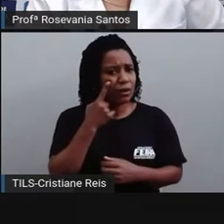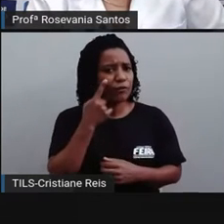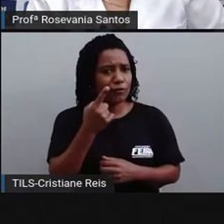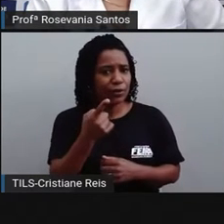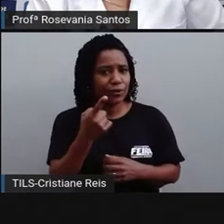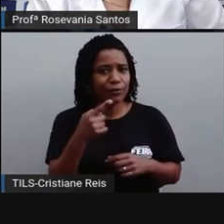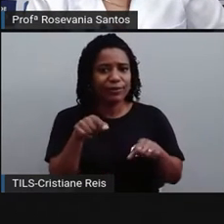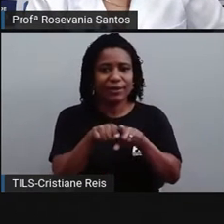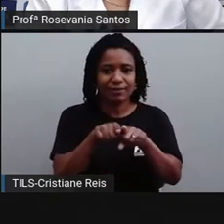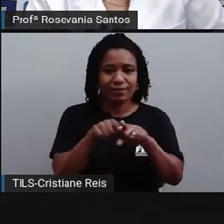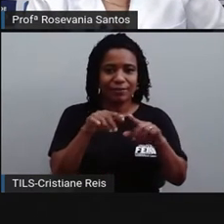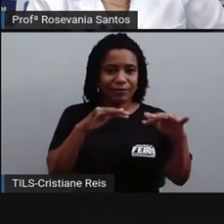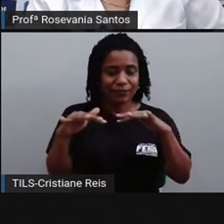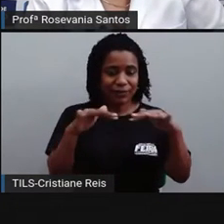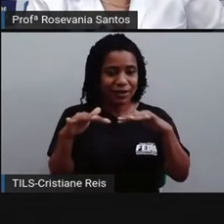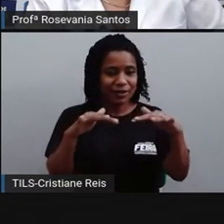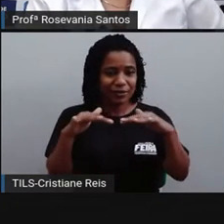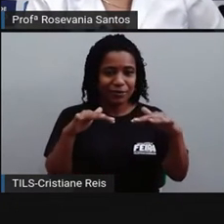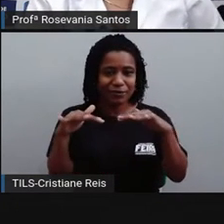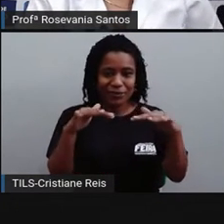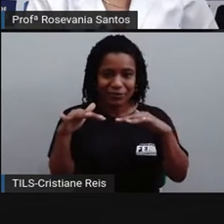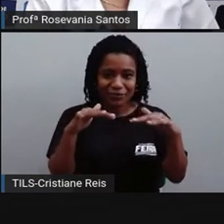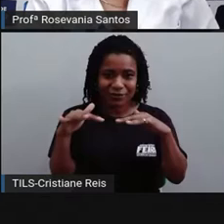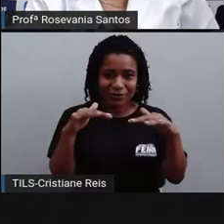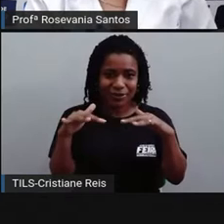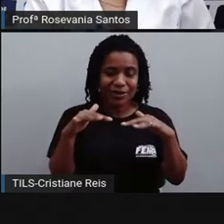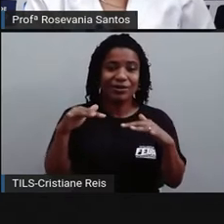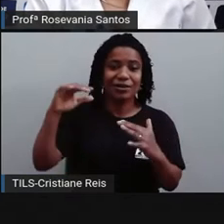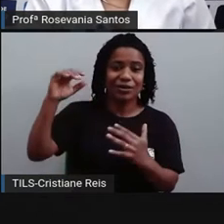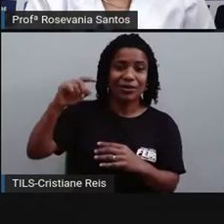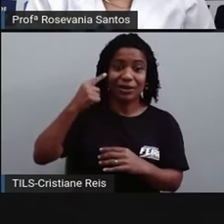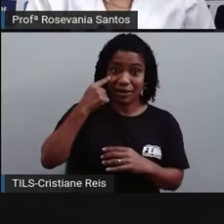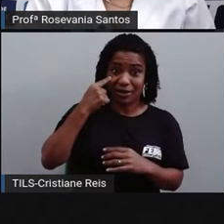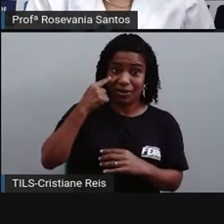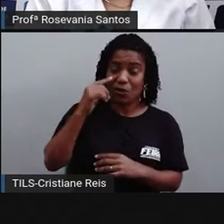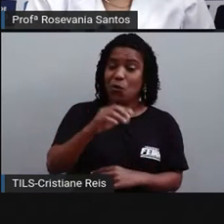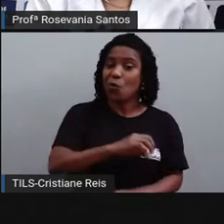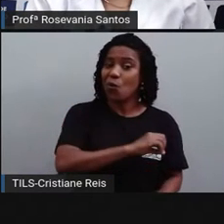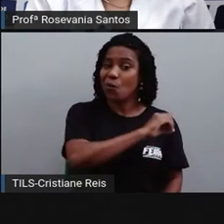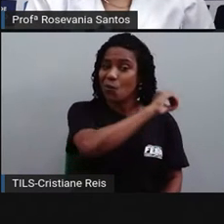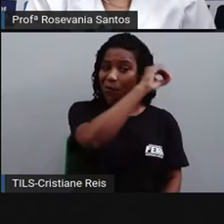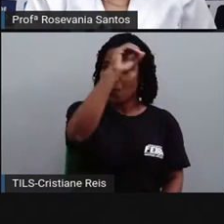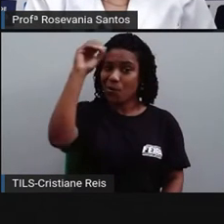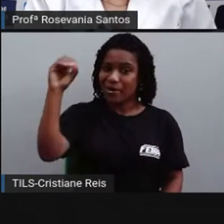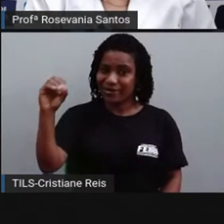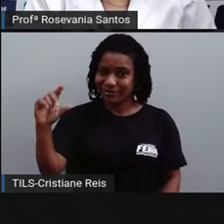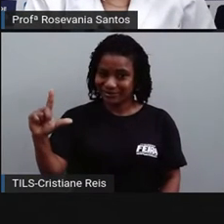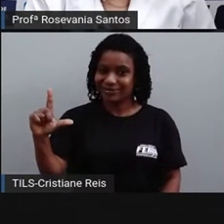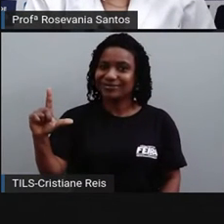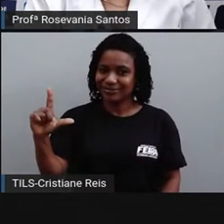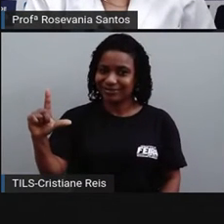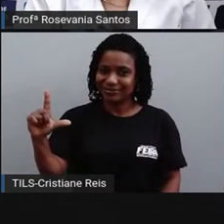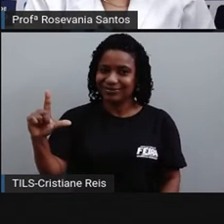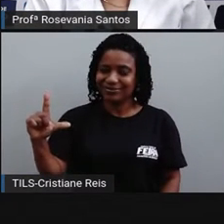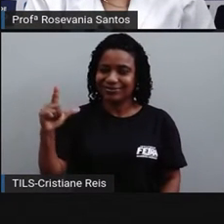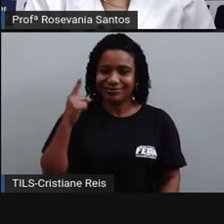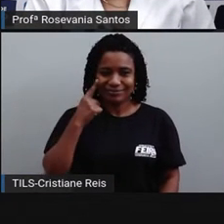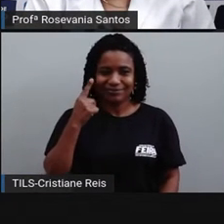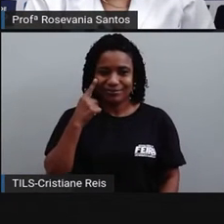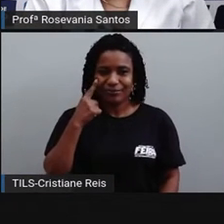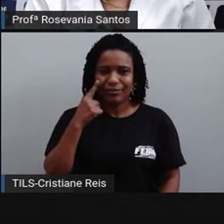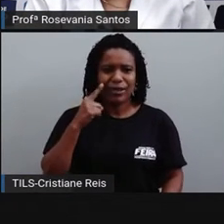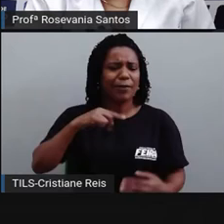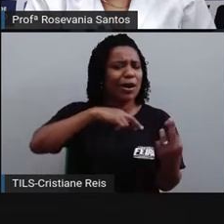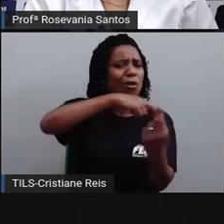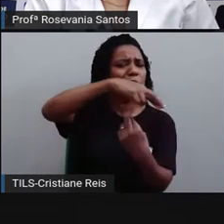também nesse movimento que ele está girando sempre de oeste para o leste, que a gente chama de sentido anti-horário. Mas o que é mesmo